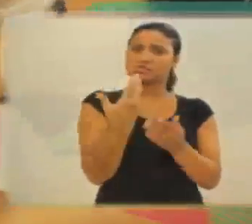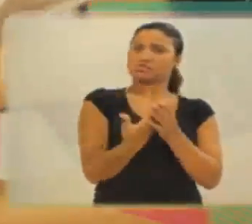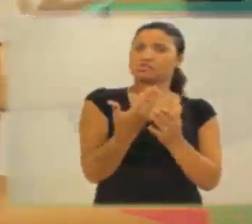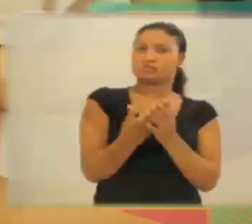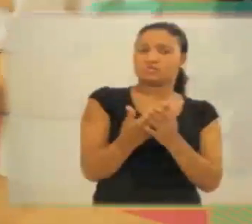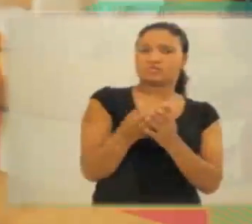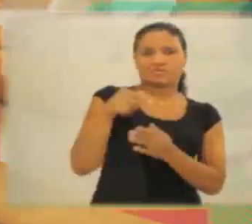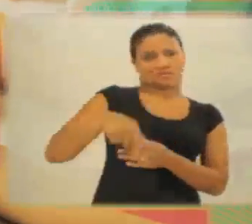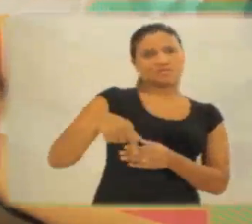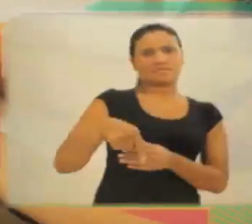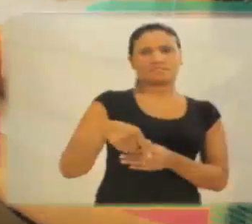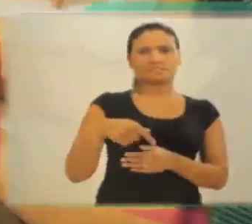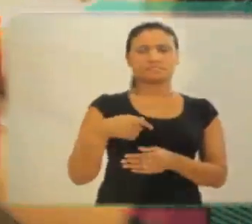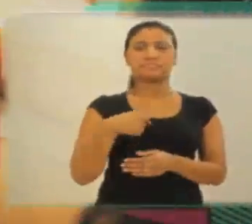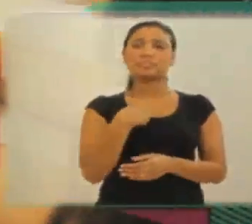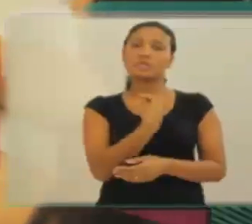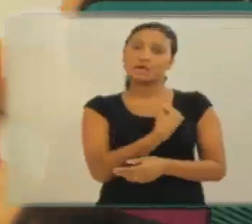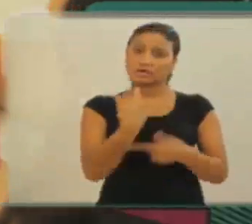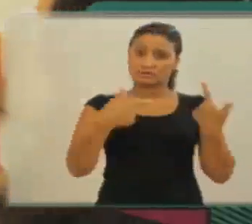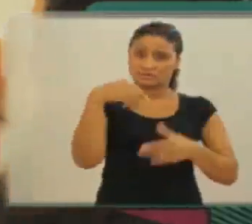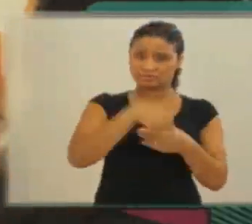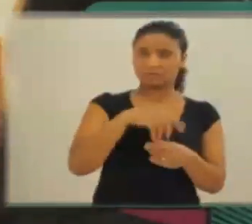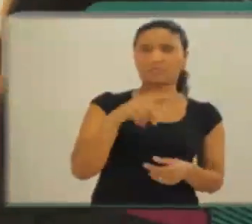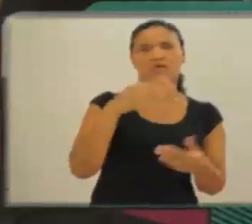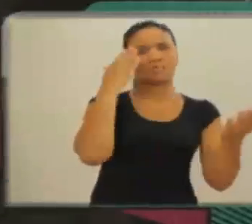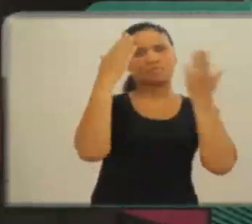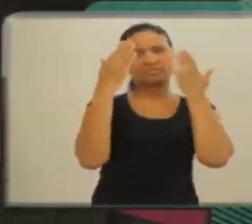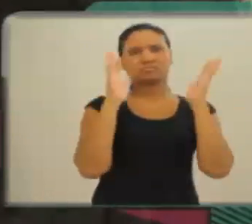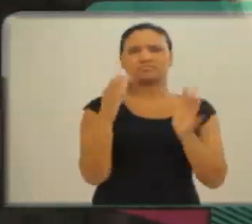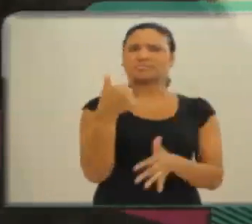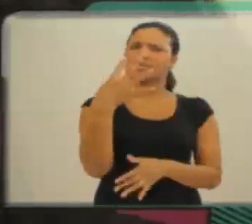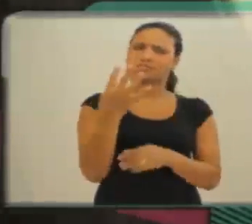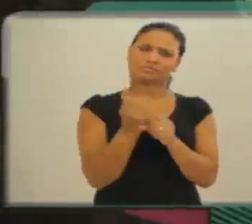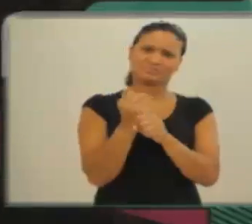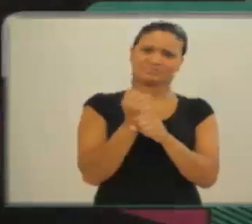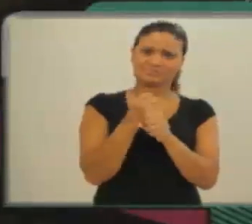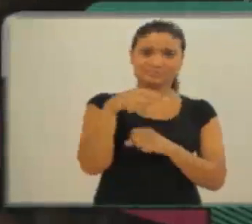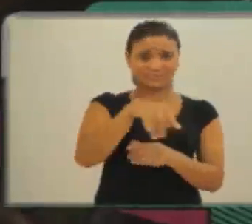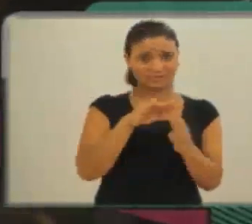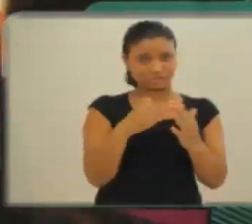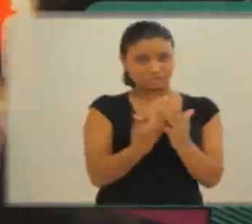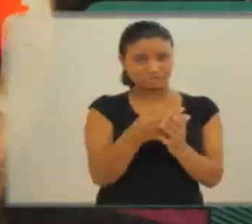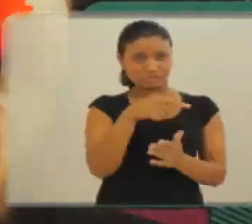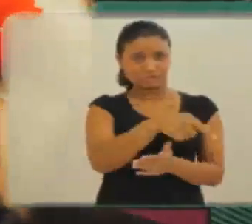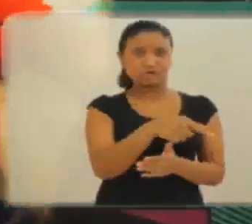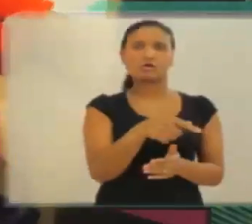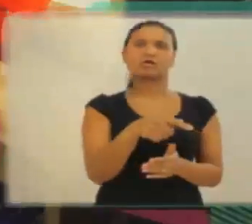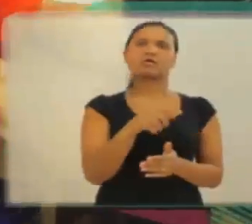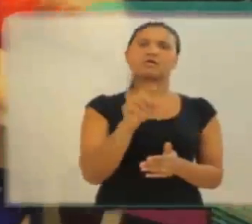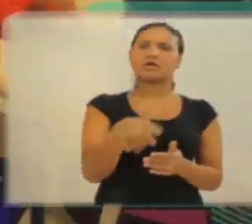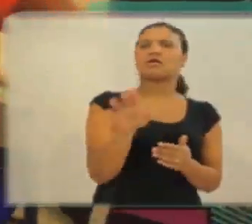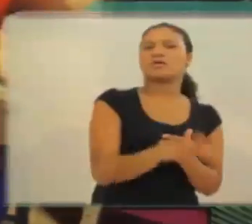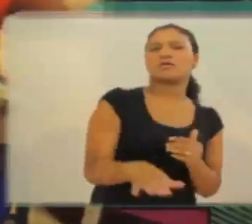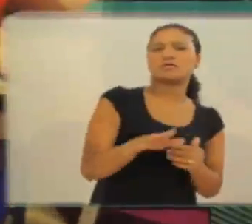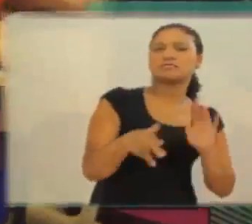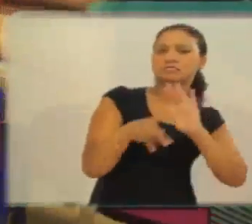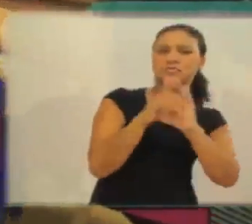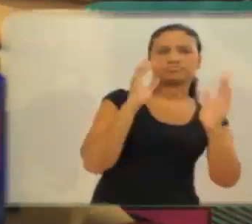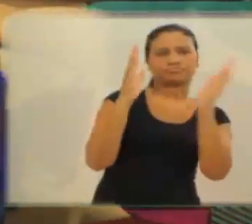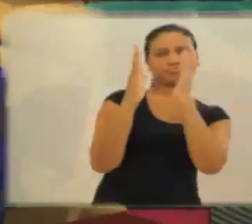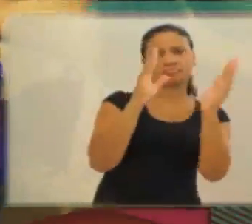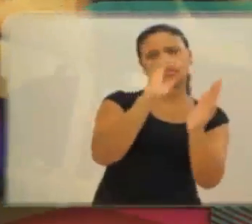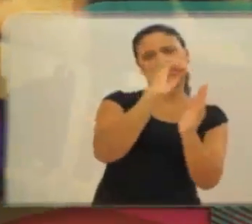há 14 anos. É uma escola que atende crianças na faixa etária de 0 a 6 anos. Atendemos do